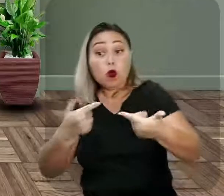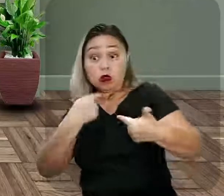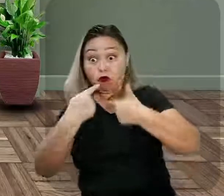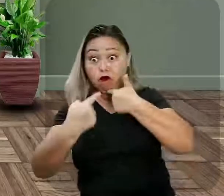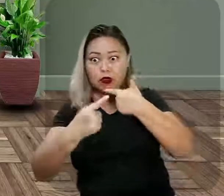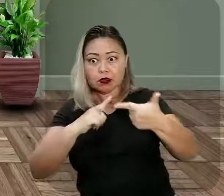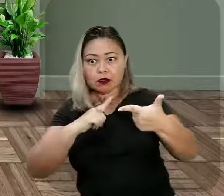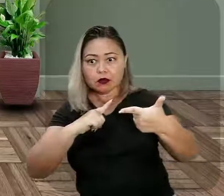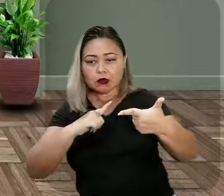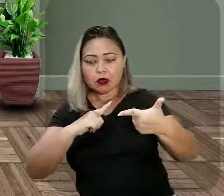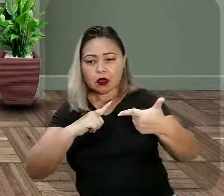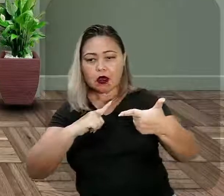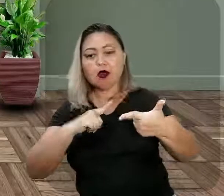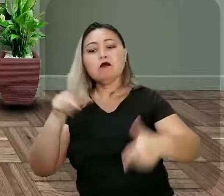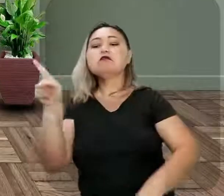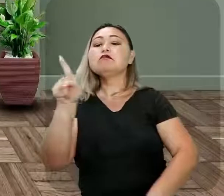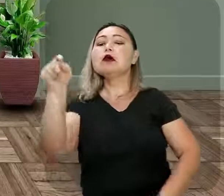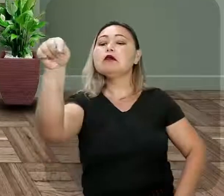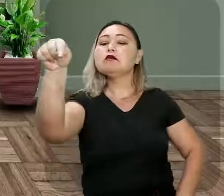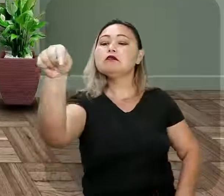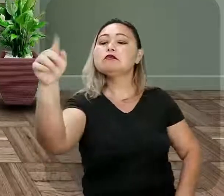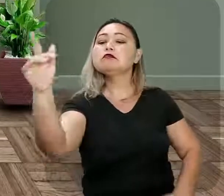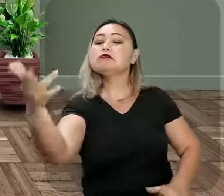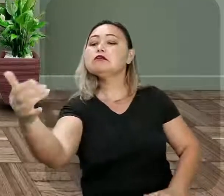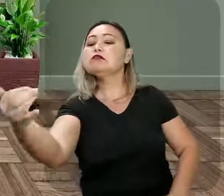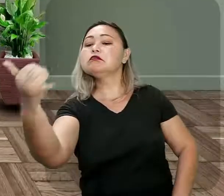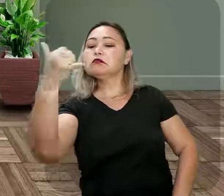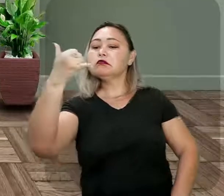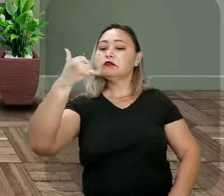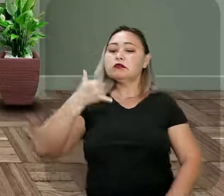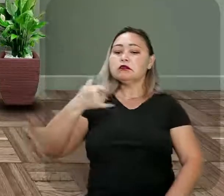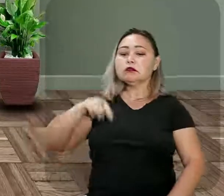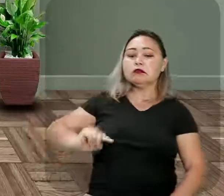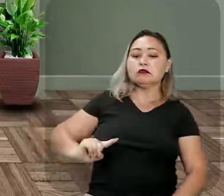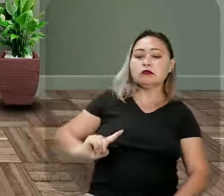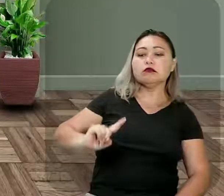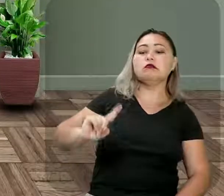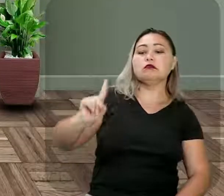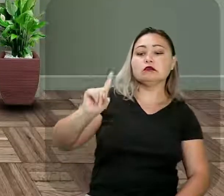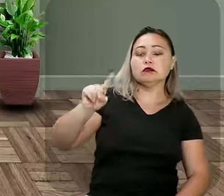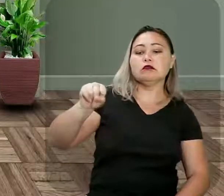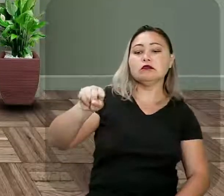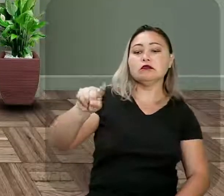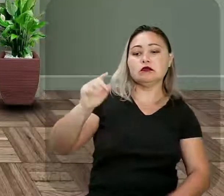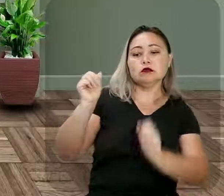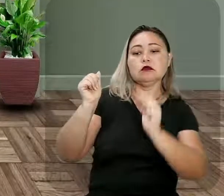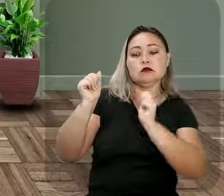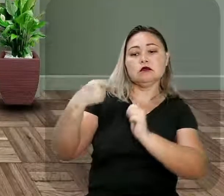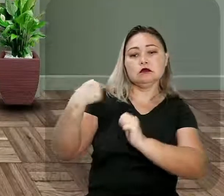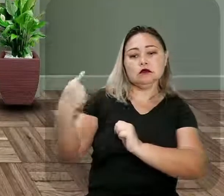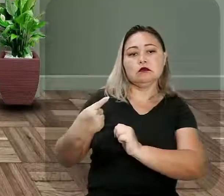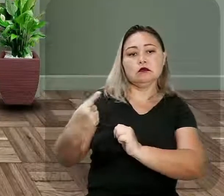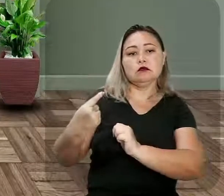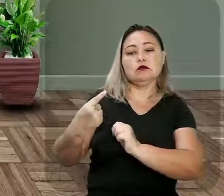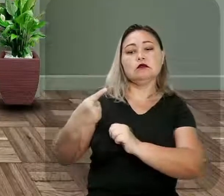qualquer dúvida, o professor está aí, entra em contato com a gente, o professor de vocês também está com o nosso